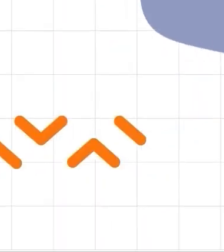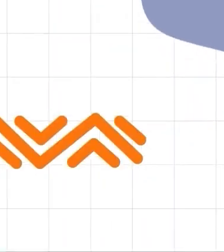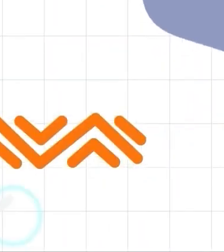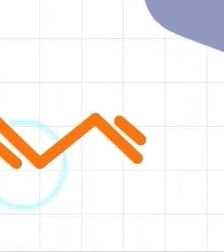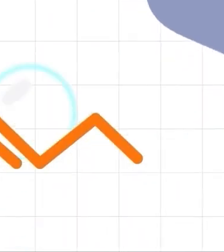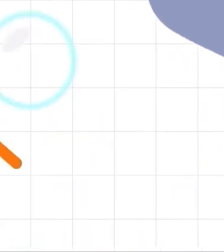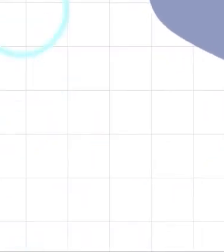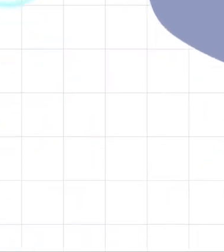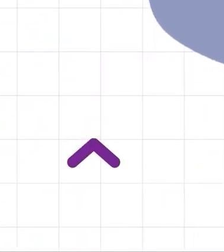Legenda Adriana Legenda